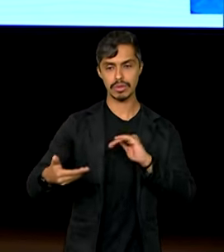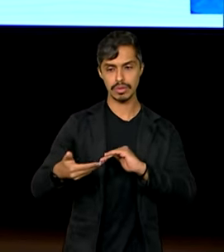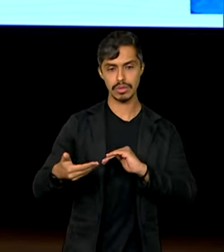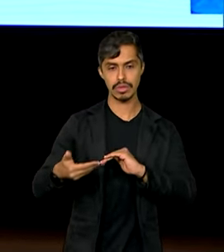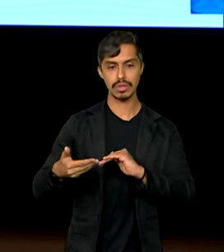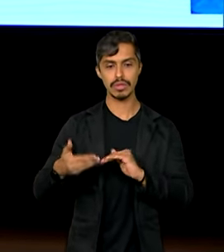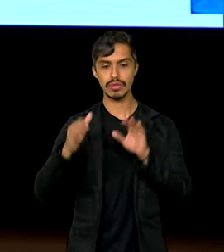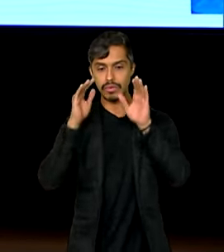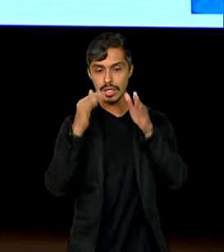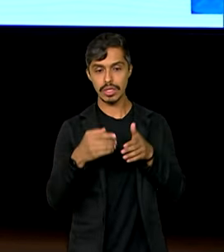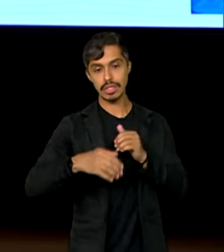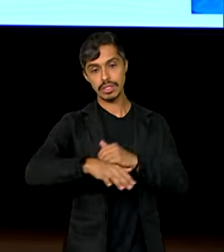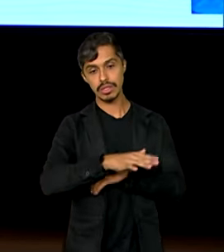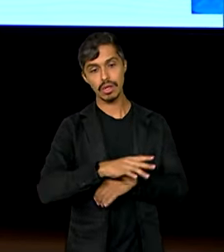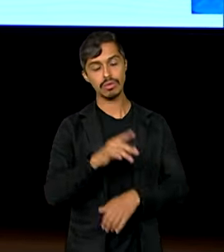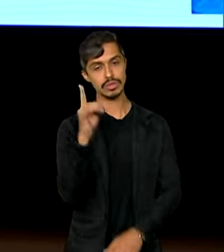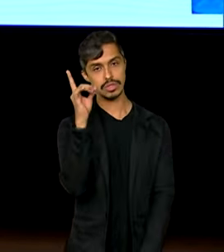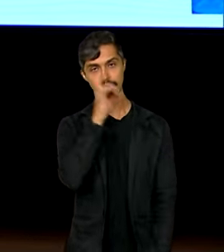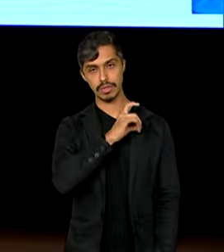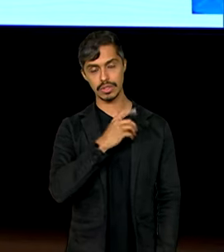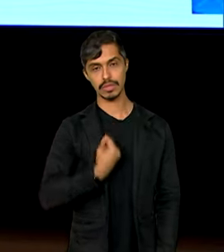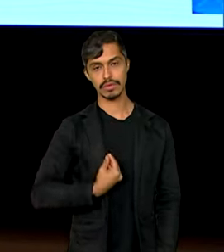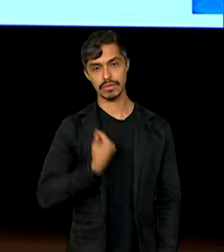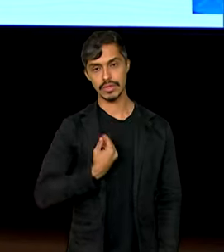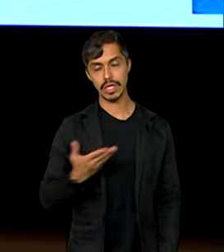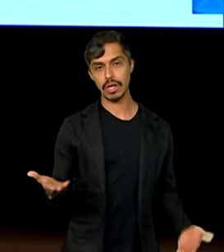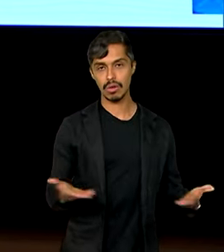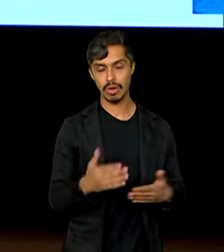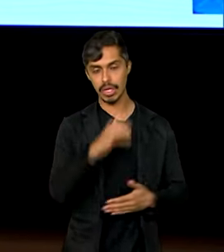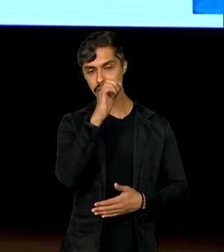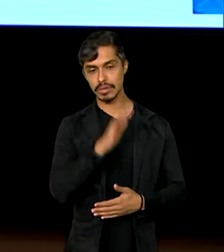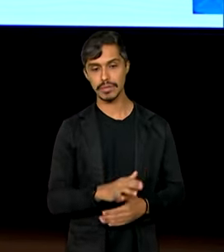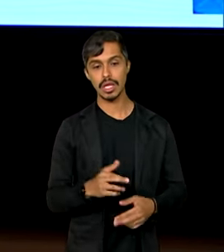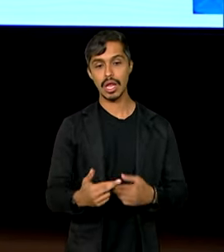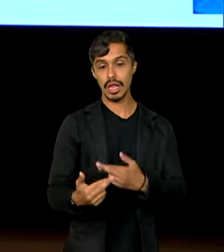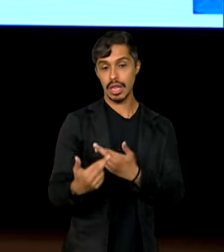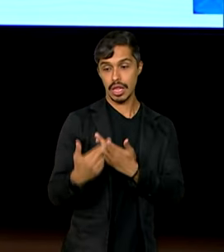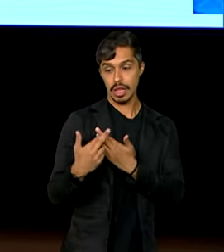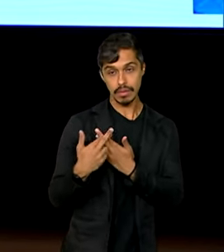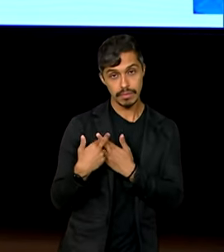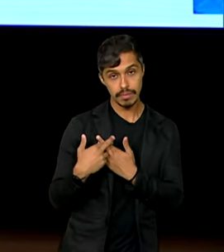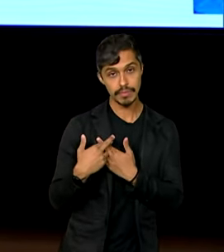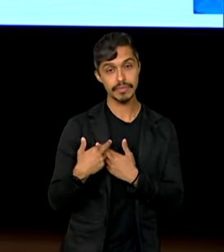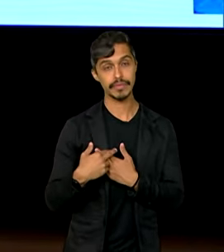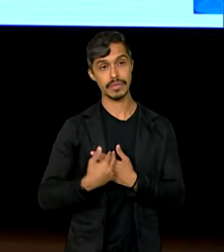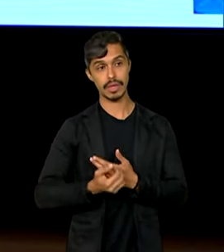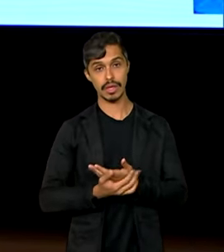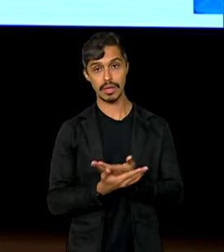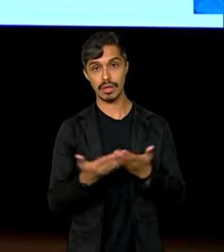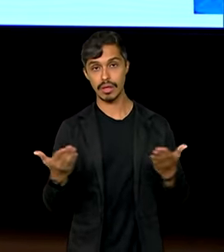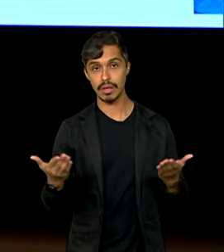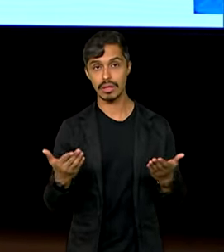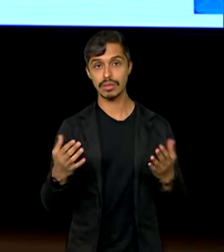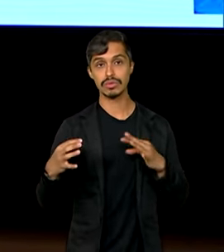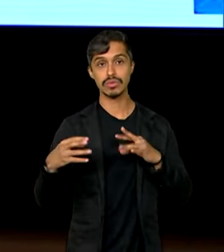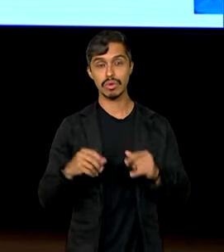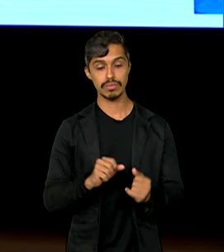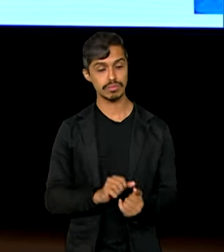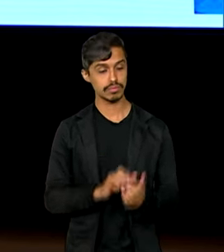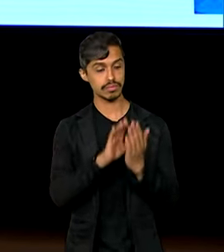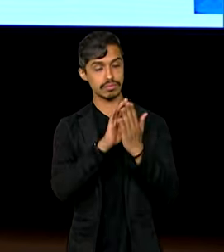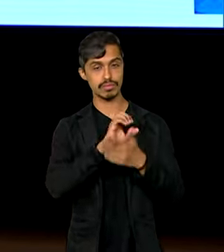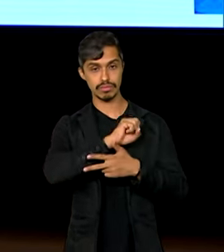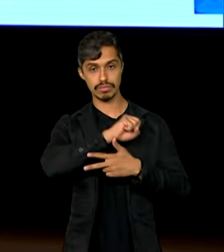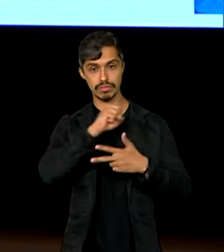situação difícil que o Brasil está vivendo. Aí é a responsabilidade daqueles que estão à frente dos poderes,